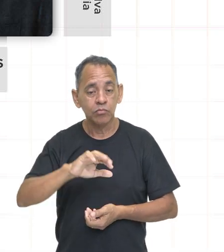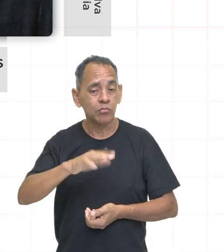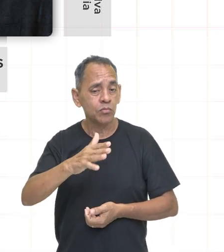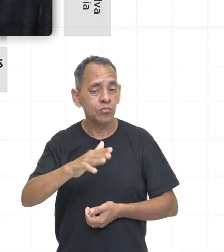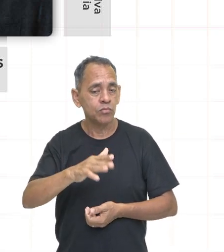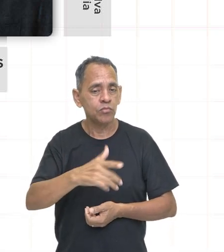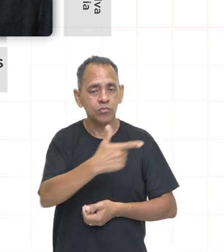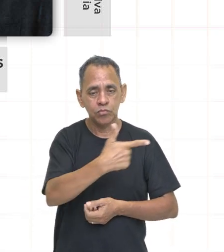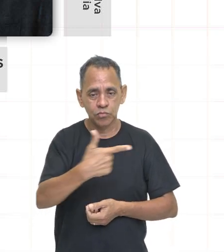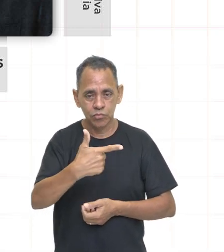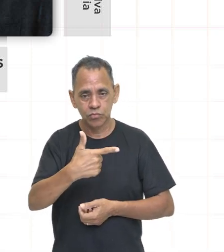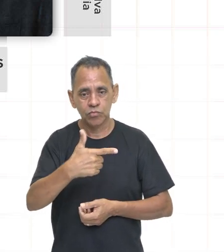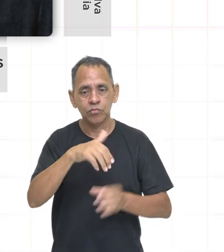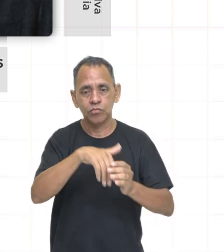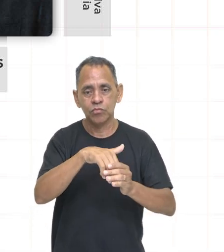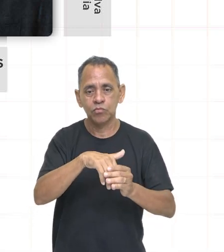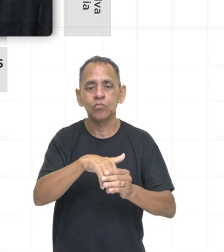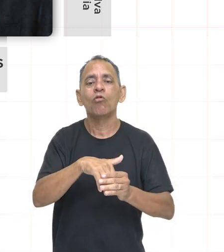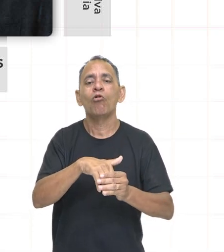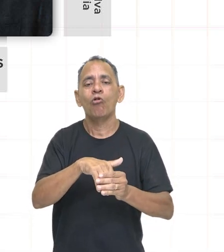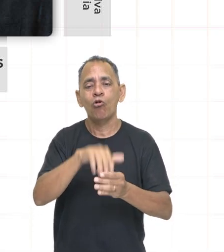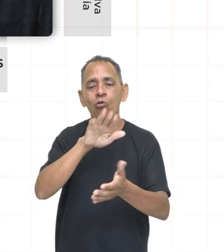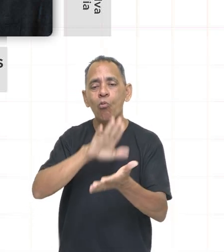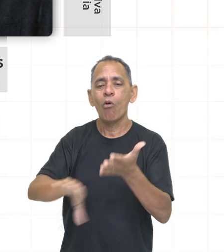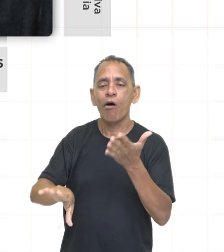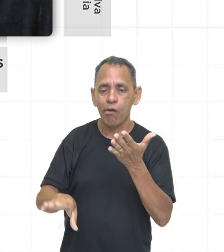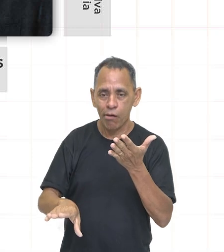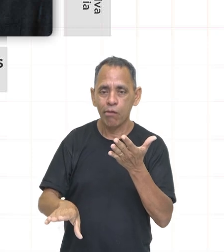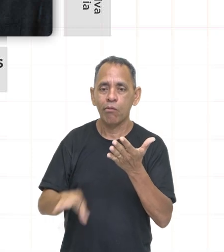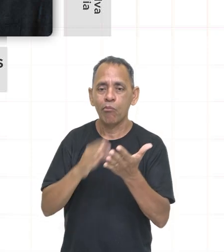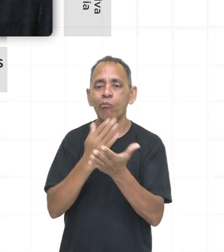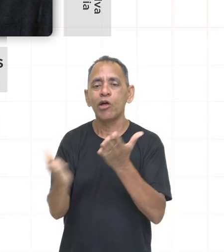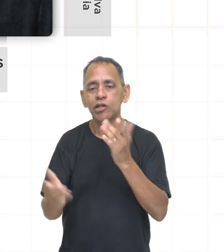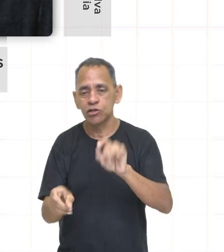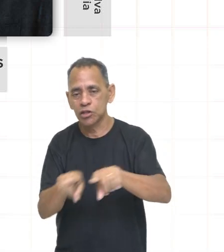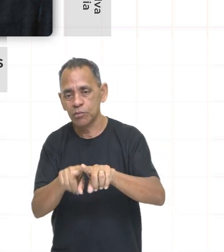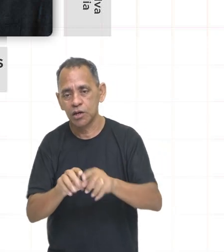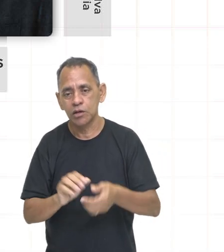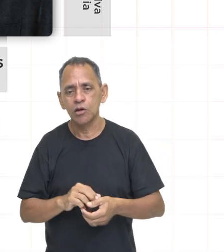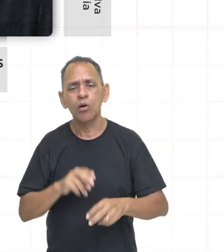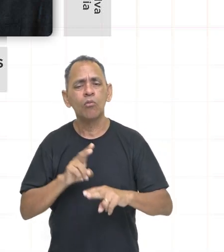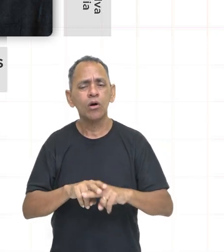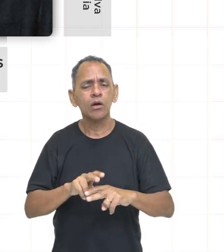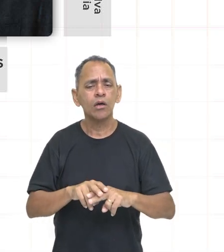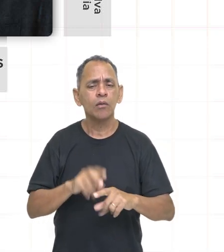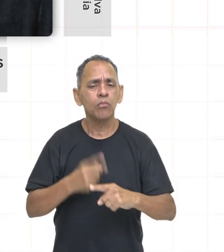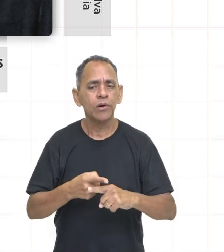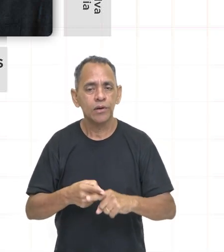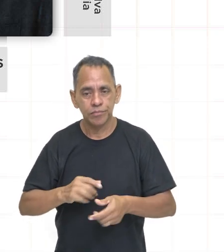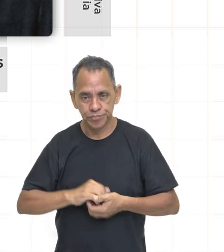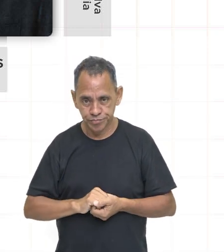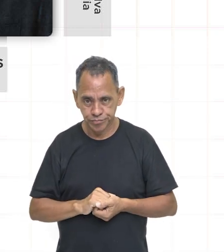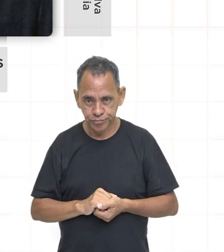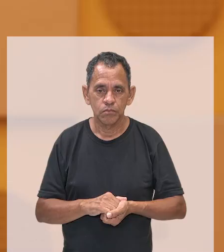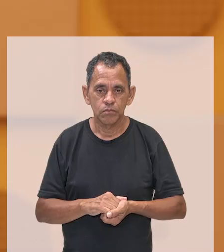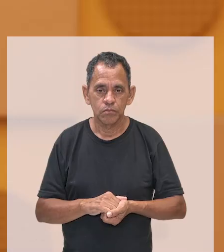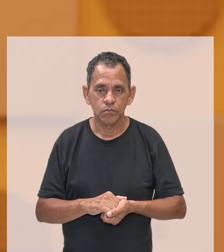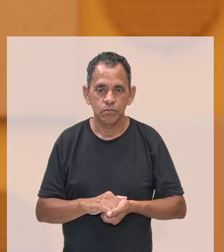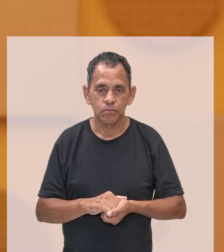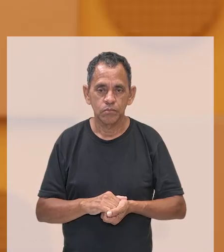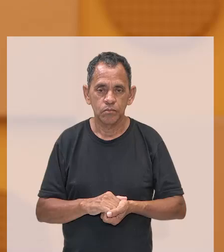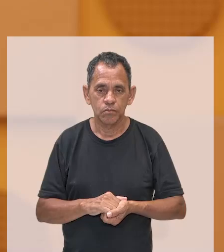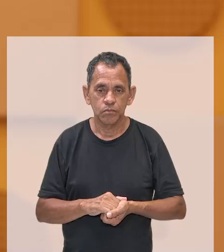votos que essa emenda foi derrotada. E o que essa emenda, de fato, estava ali pedindo, professor?